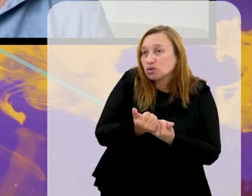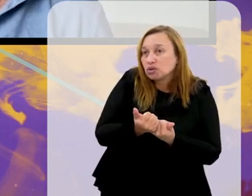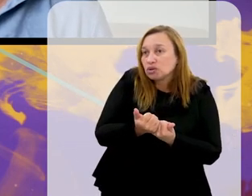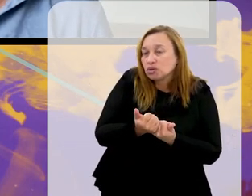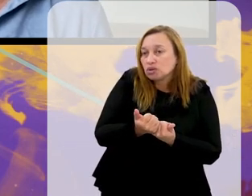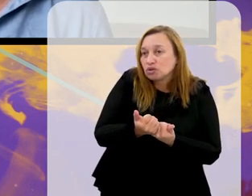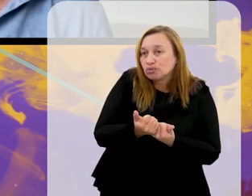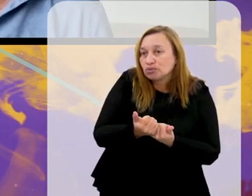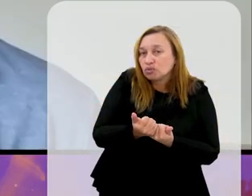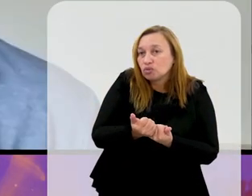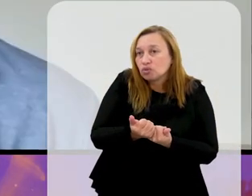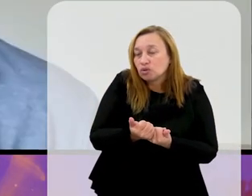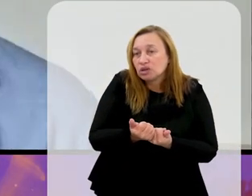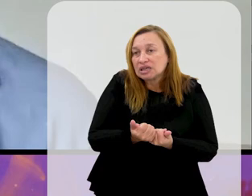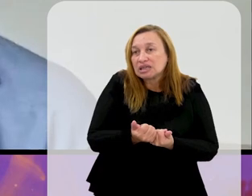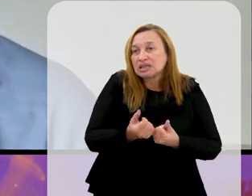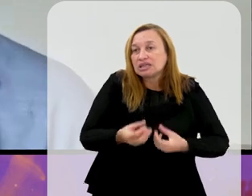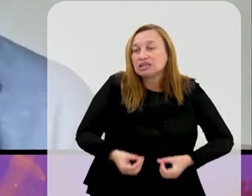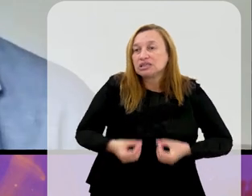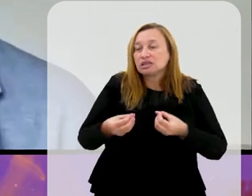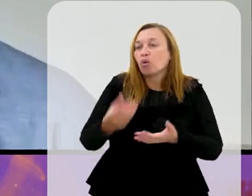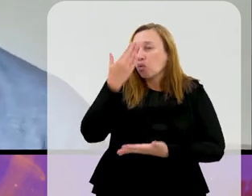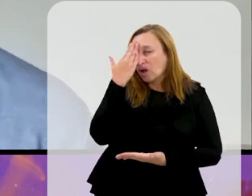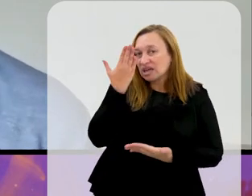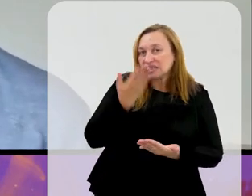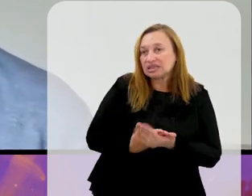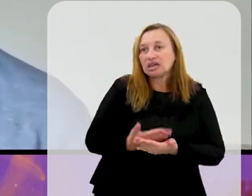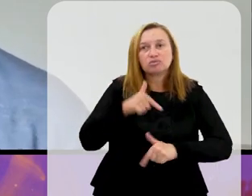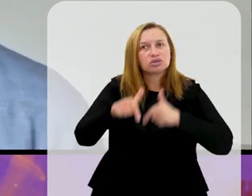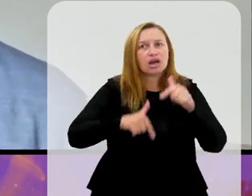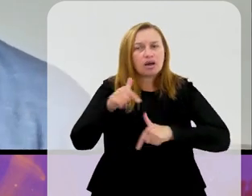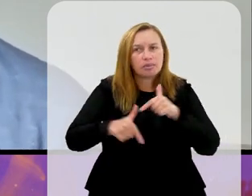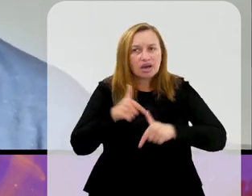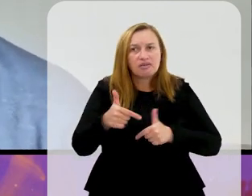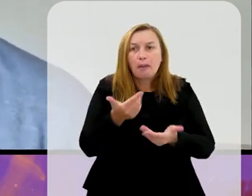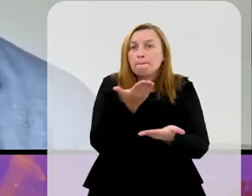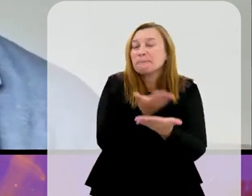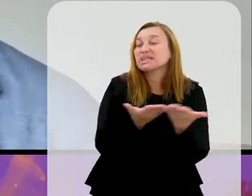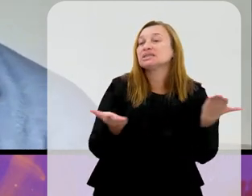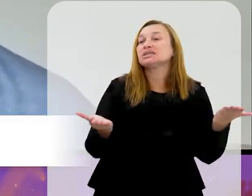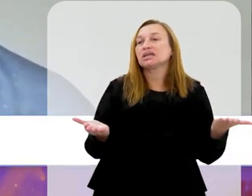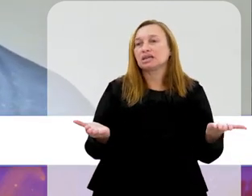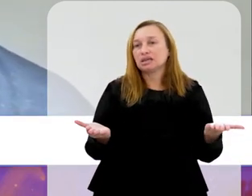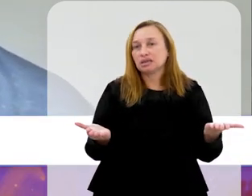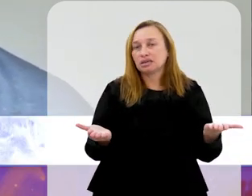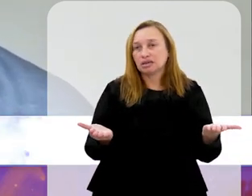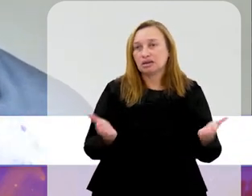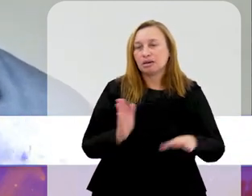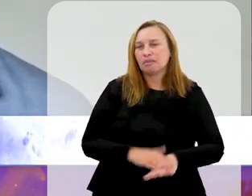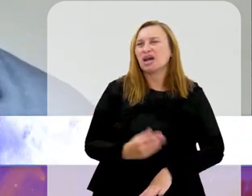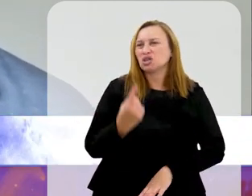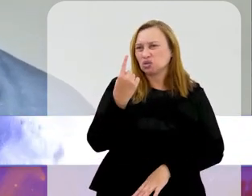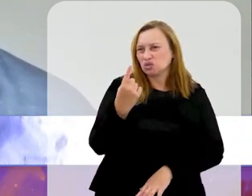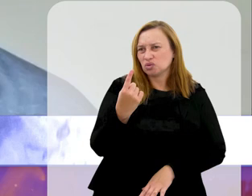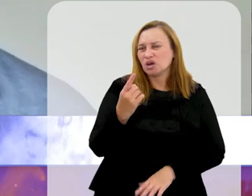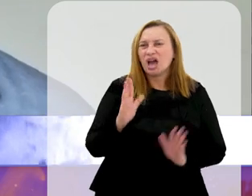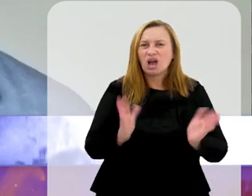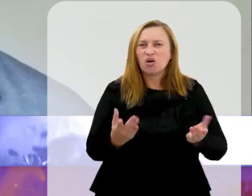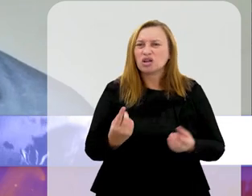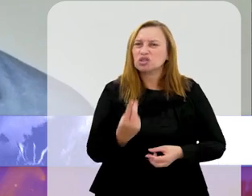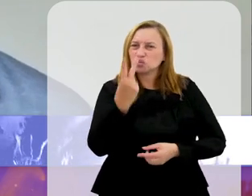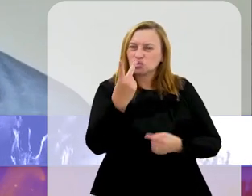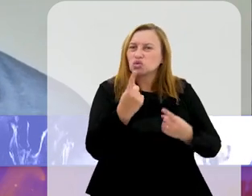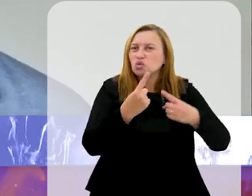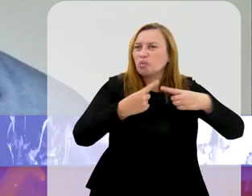dando confiança para o trabalho, será que se perder mais uma... Agora são dois